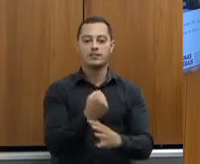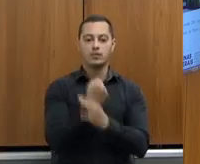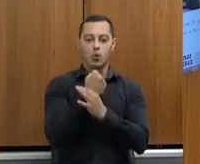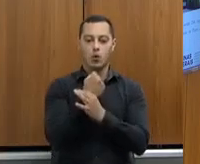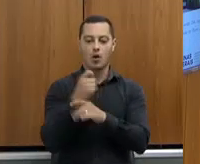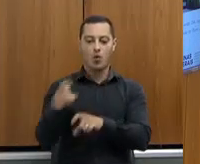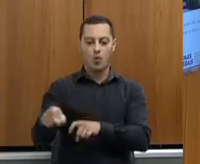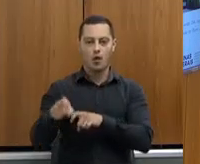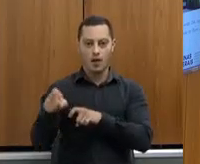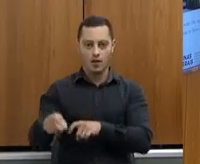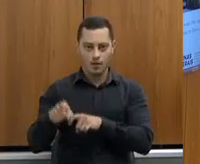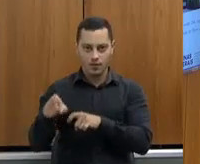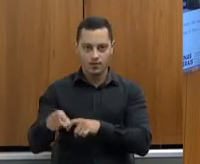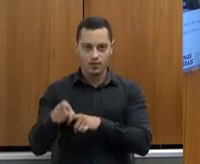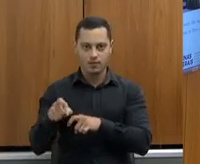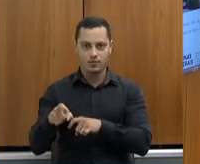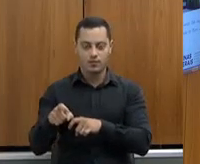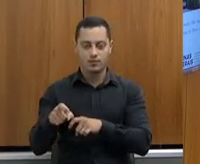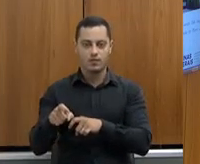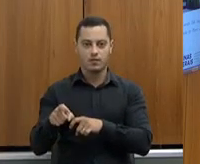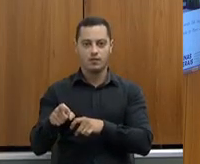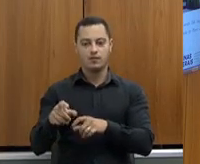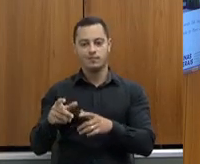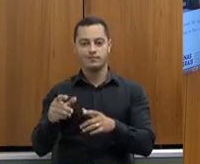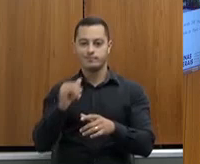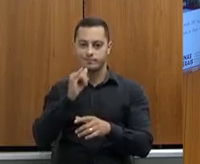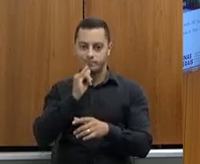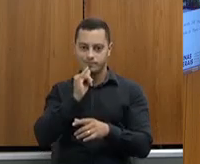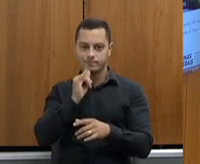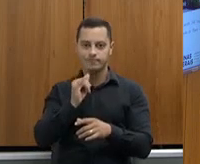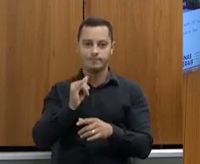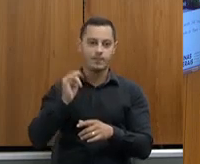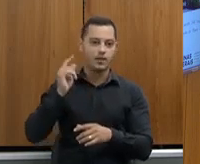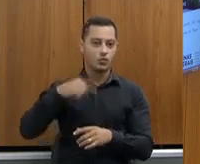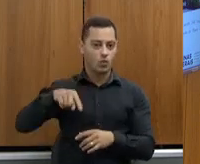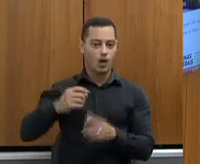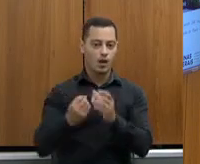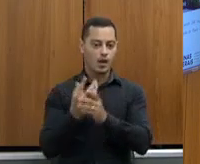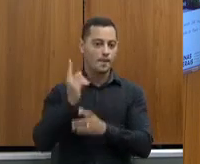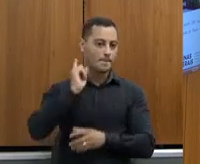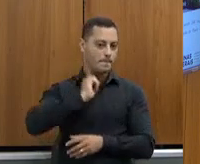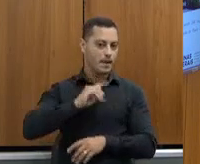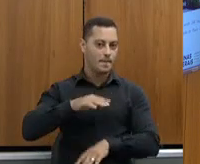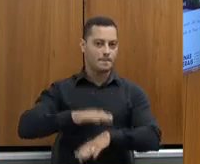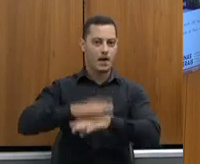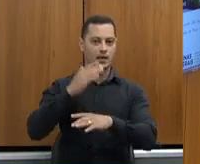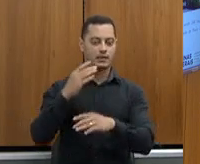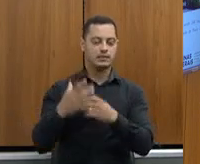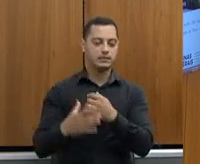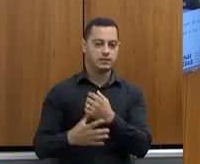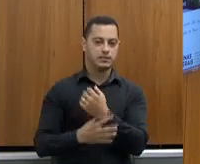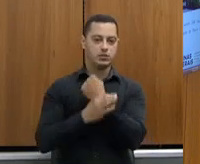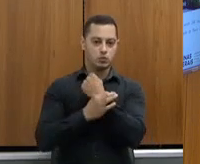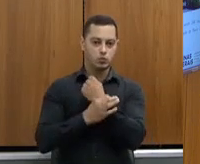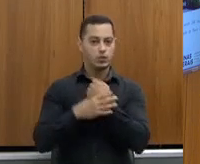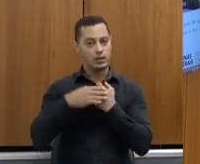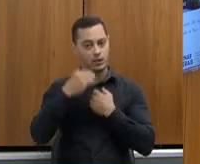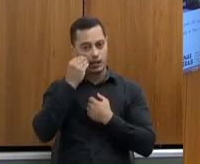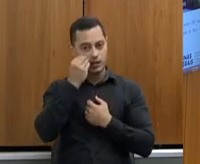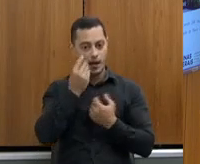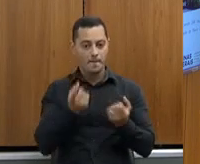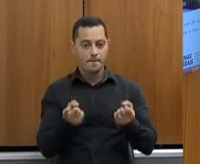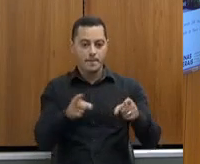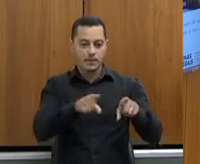possam ter acesso, porque não é tão difícil assim. Nós estamos criando Minas mais seguro, estamos tentando fazer uma parceria com o governo